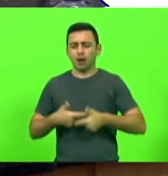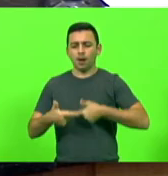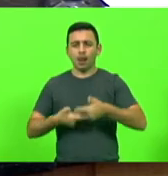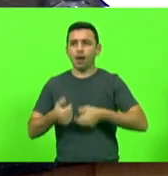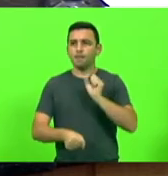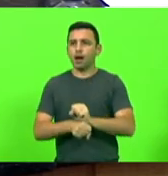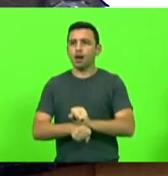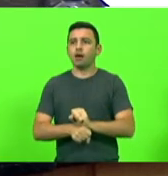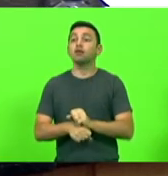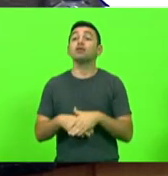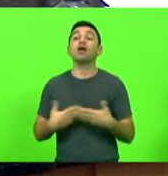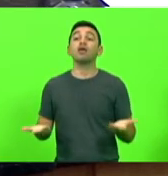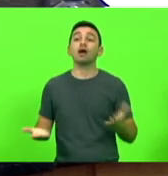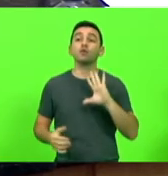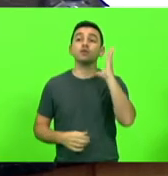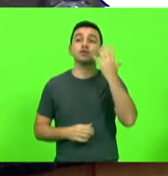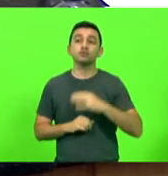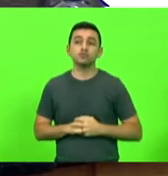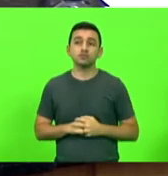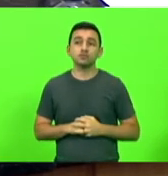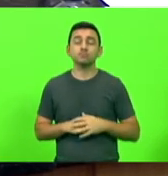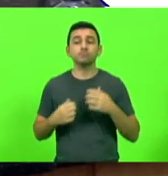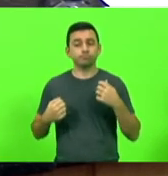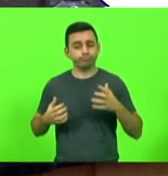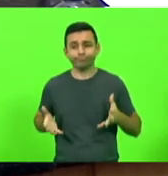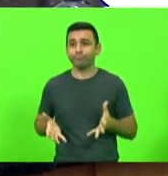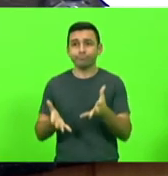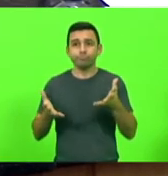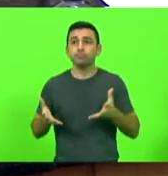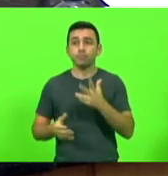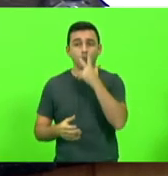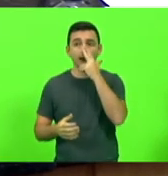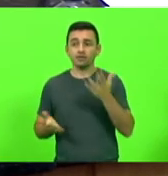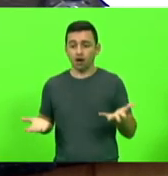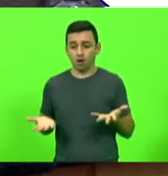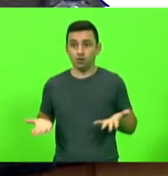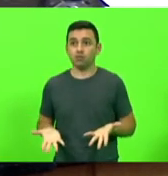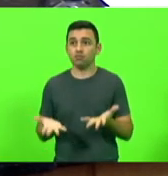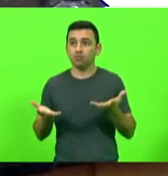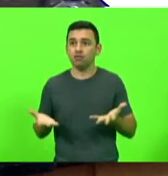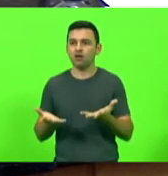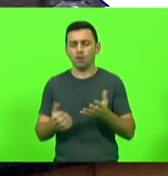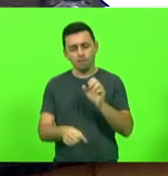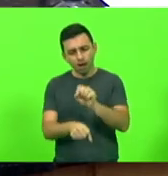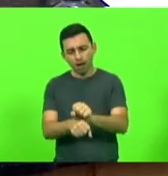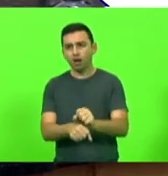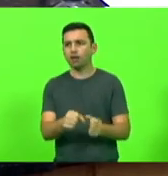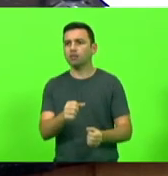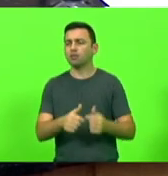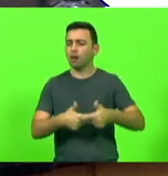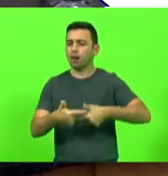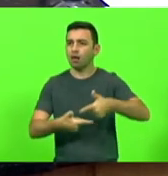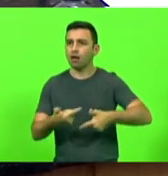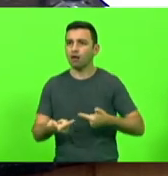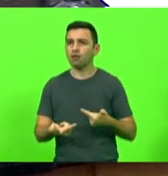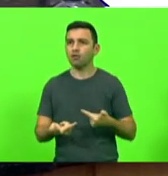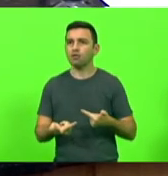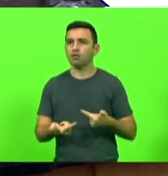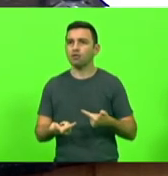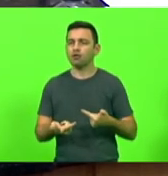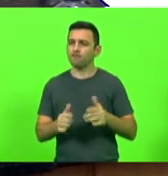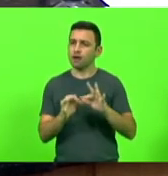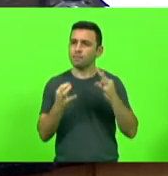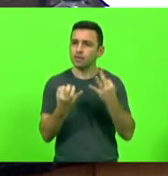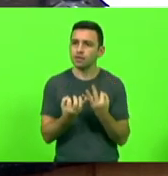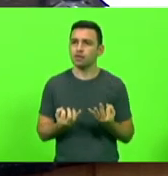isso que nós estamos fazendo, nós estamos estimulando eles a pararem de produzir, arriscar o seu capital, arriscar a riqueza da sua família, o